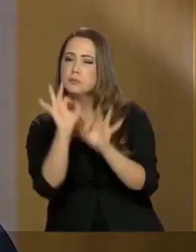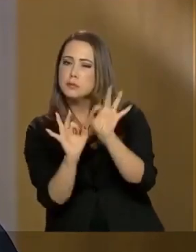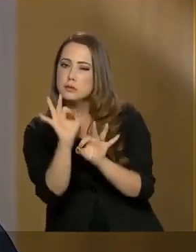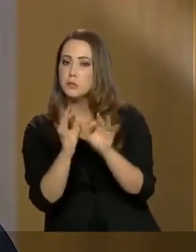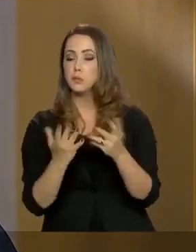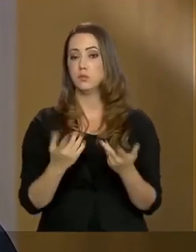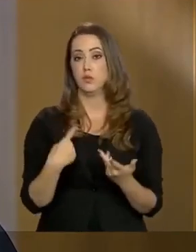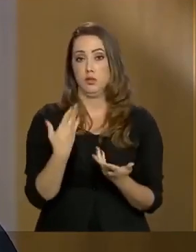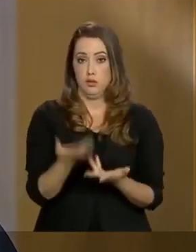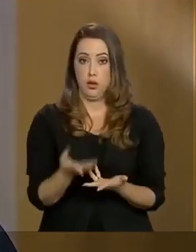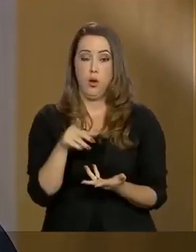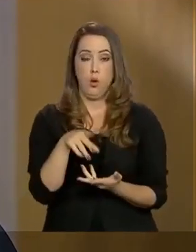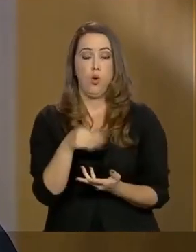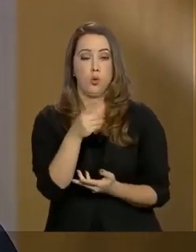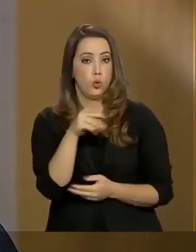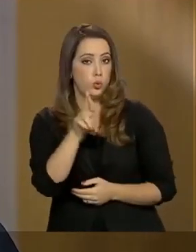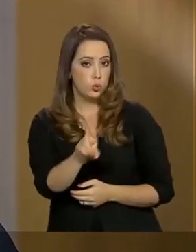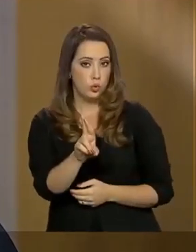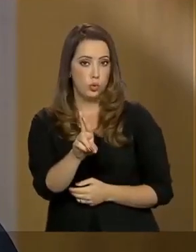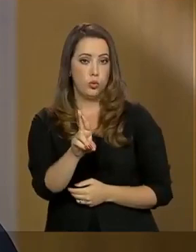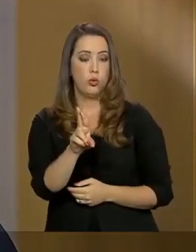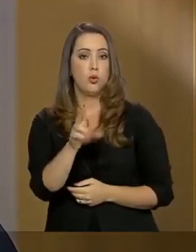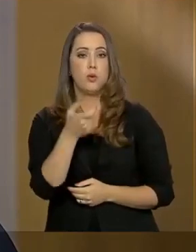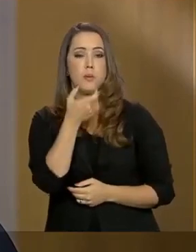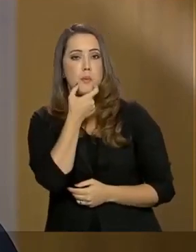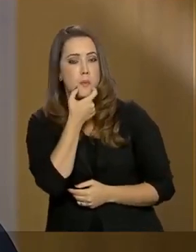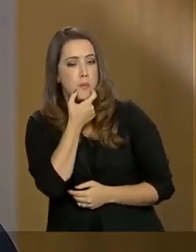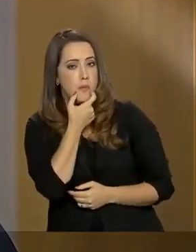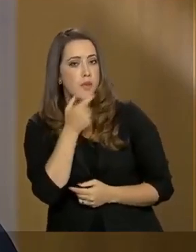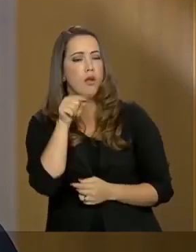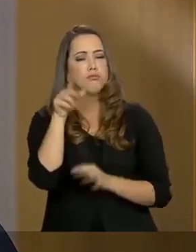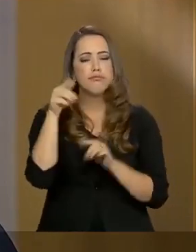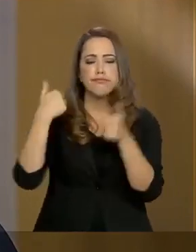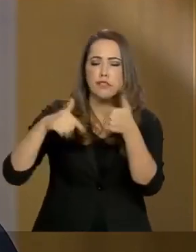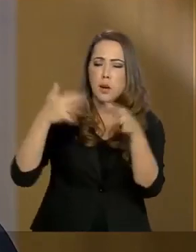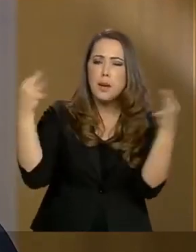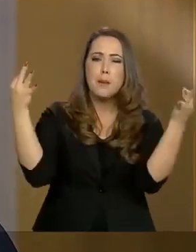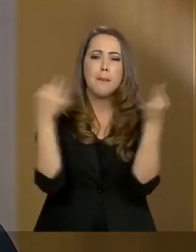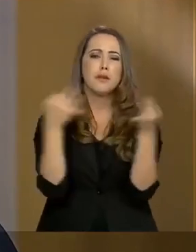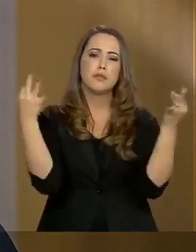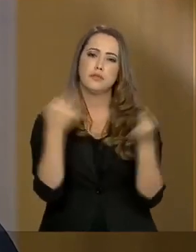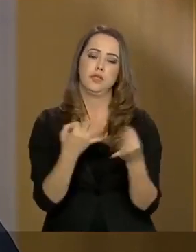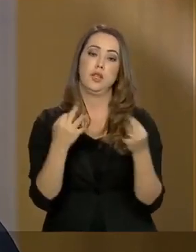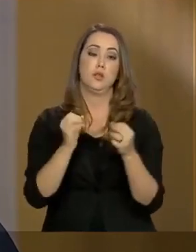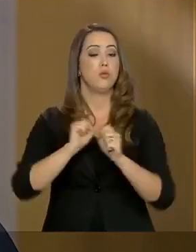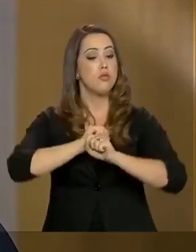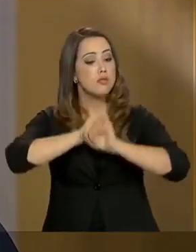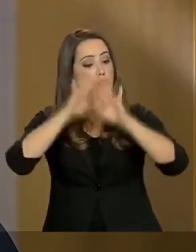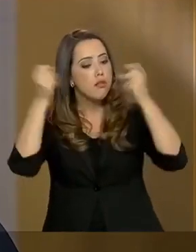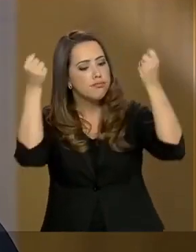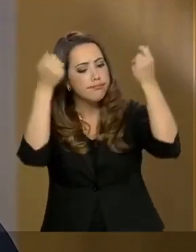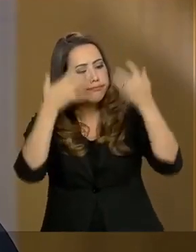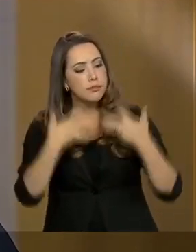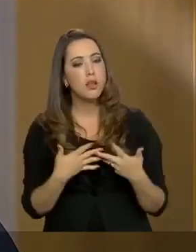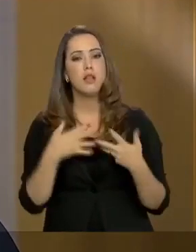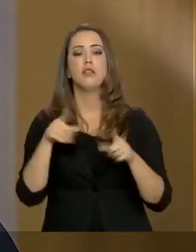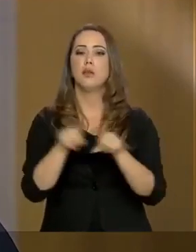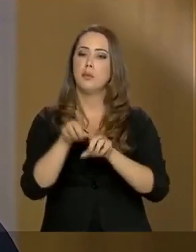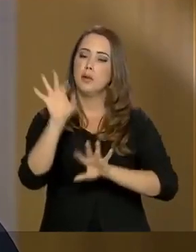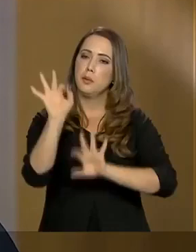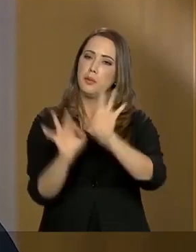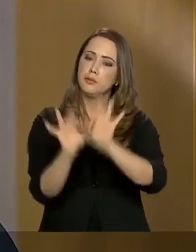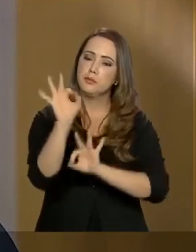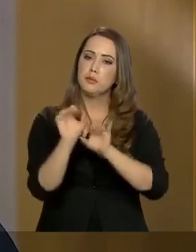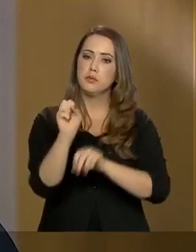E desde então, o doutor Henrique Mandetta vem desempenhando um excelente trabalho de esclarecimento e preparação do SUS